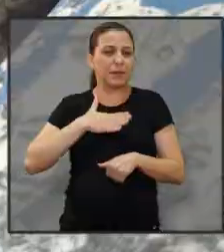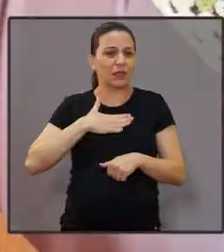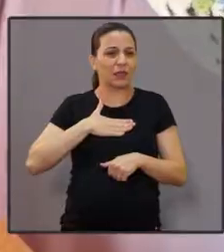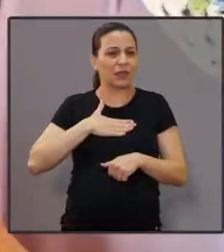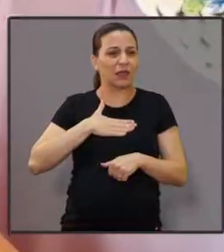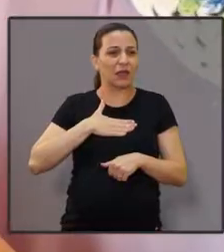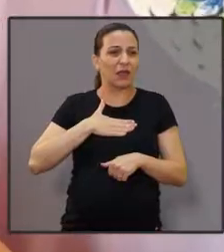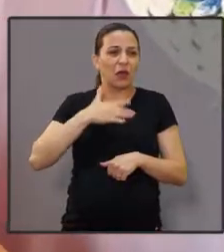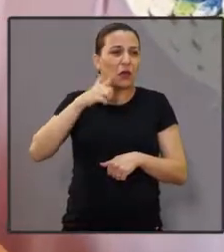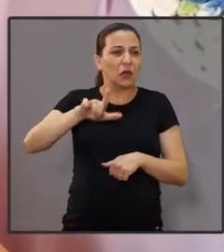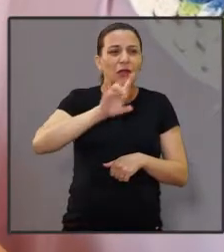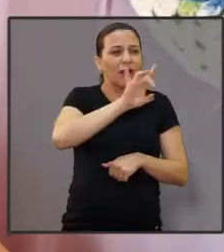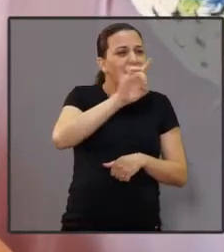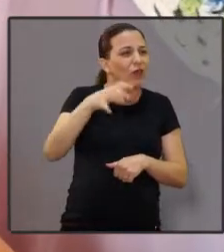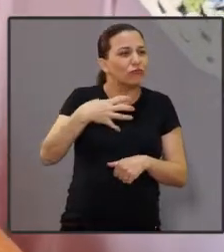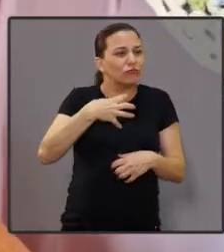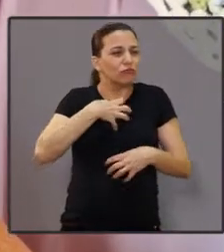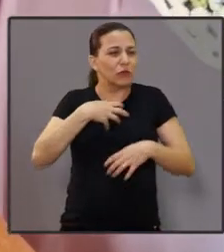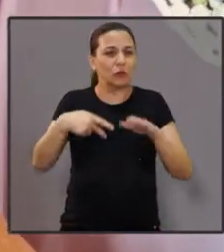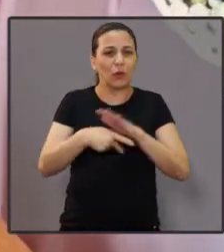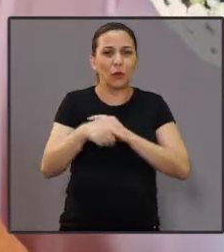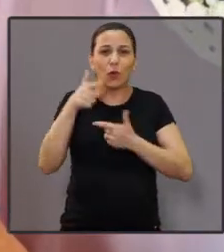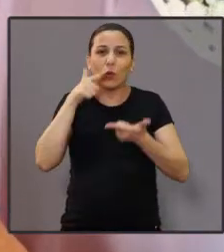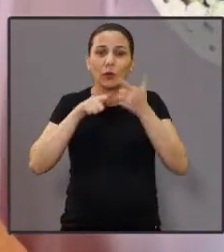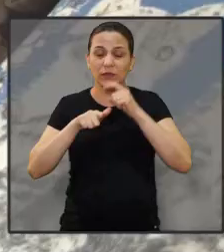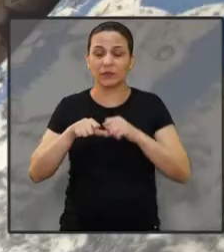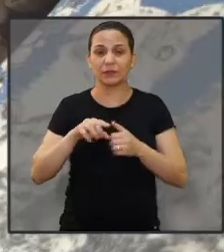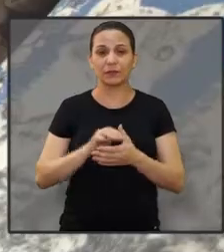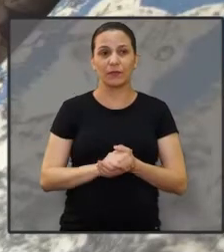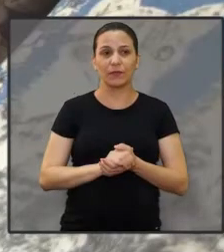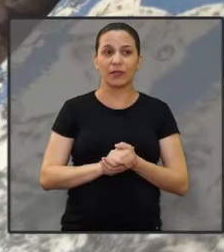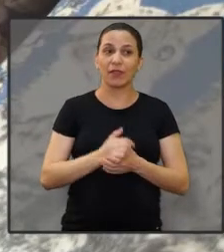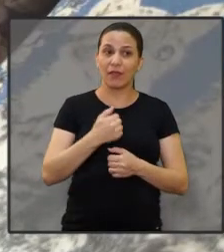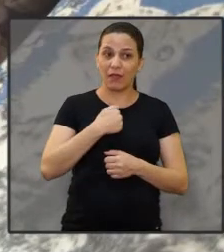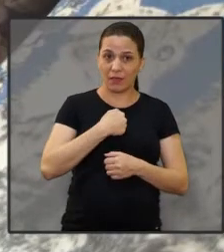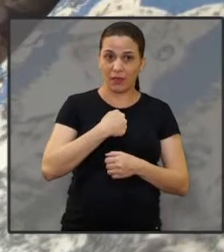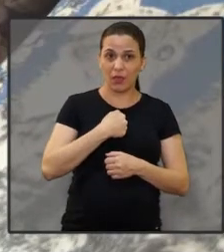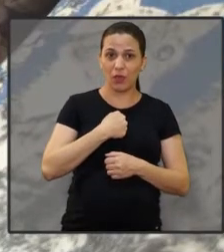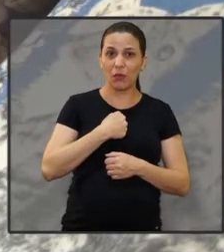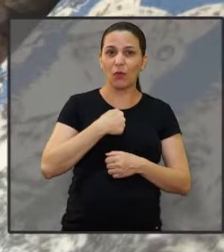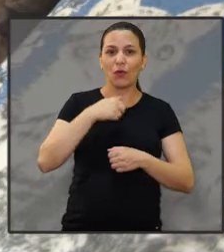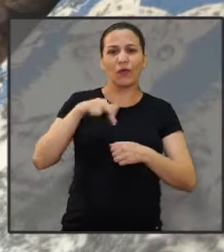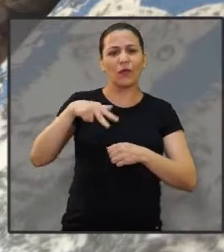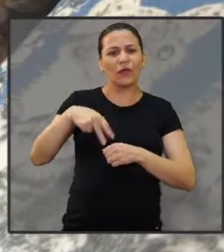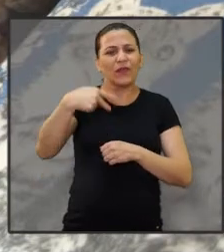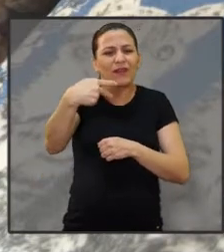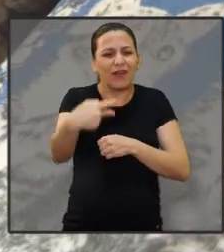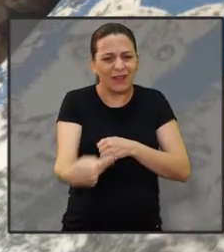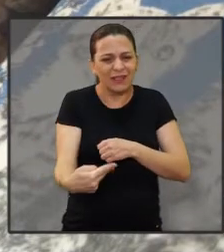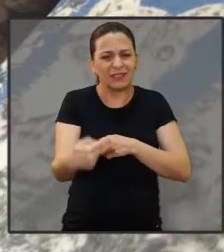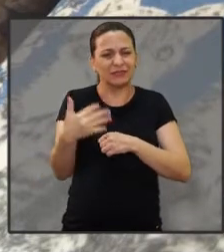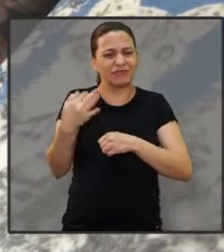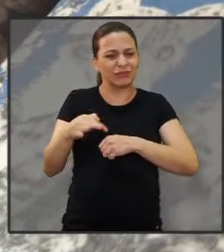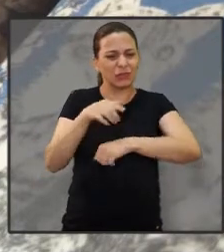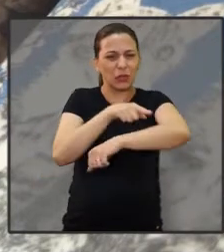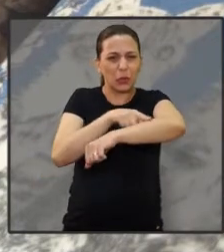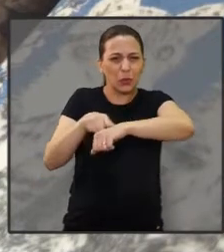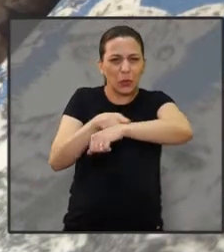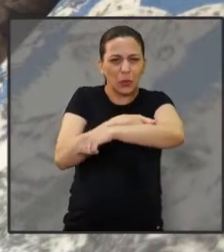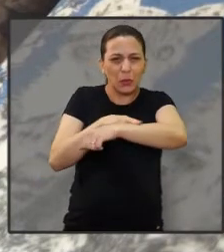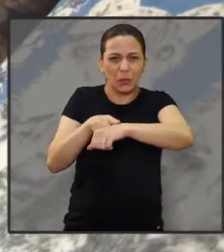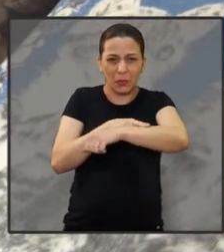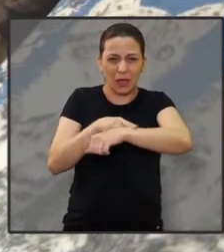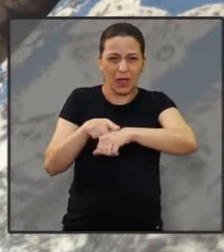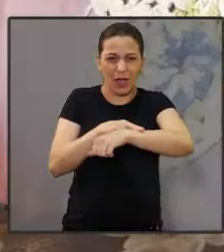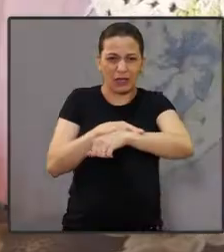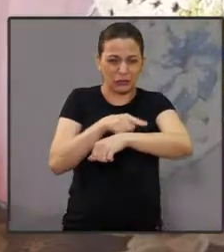estar aqui. Se ela está lá, ela mereceu estar lá. É isso. Caiu um tombo, o meu braço é defeituoso. Eu não tenho,